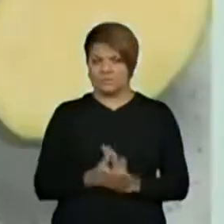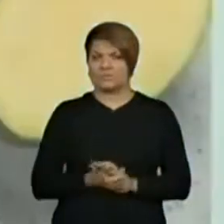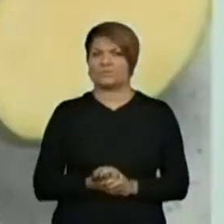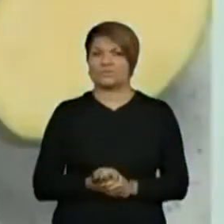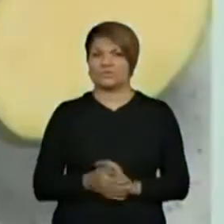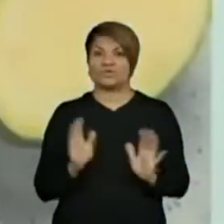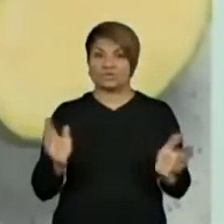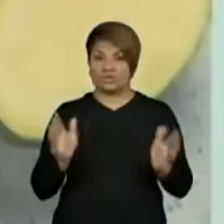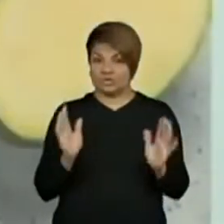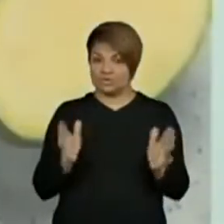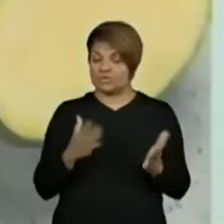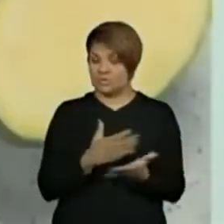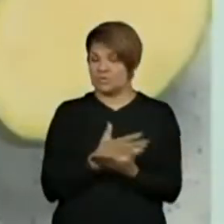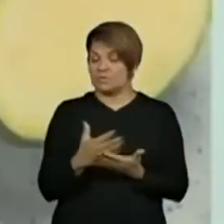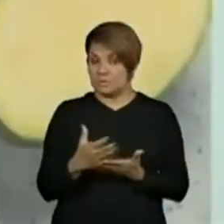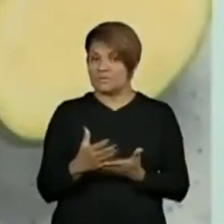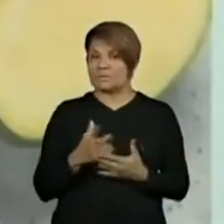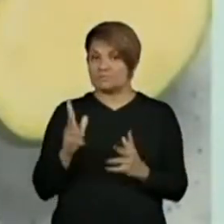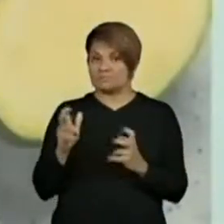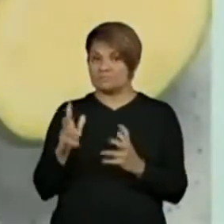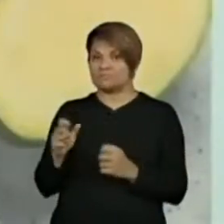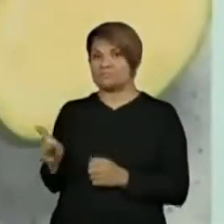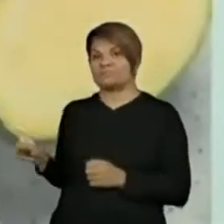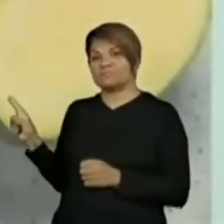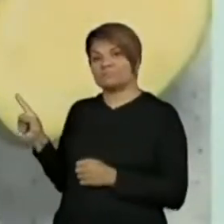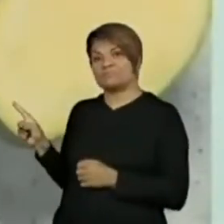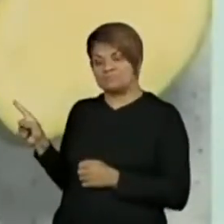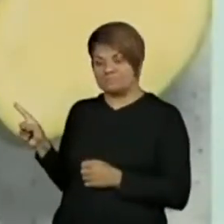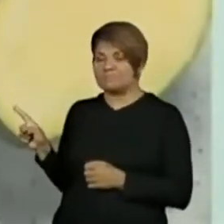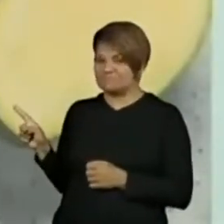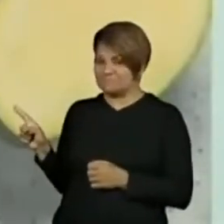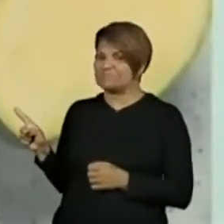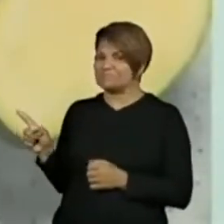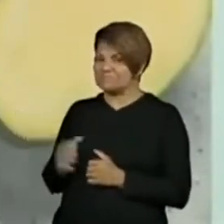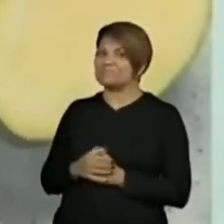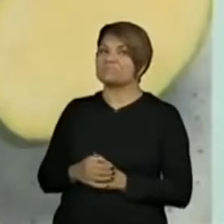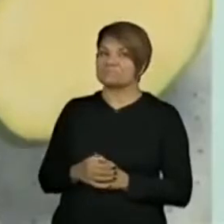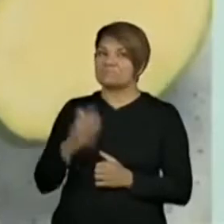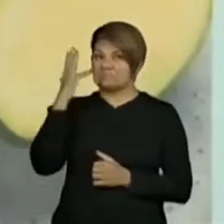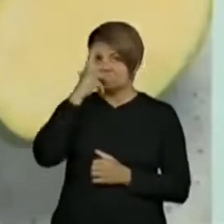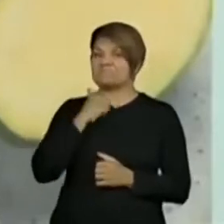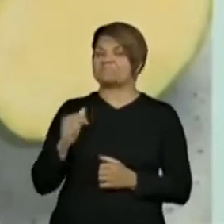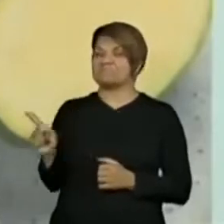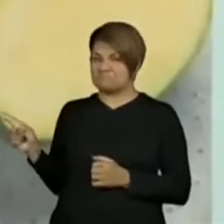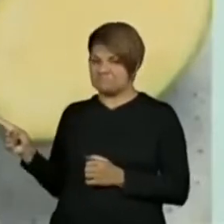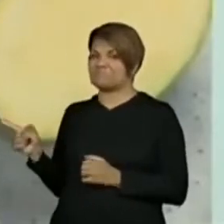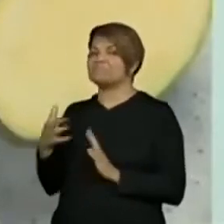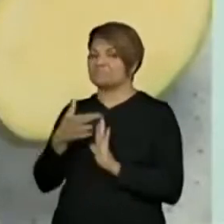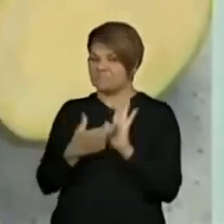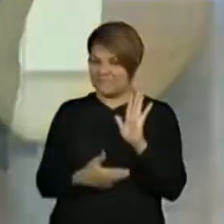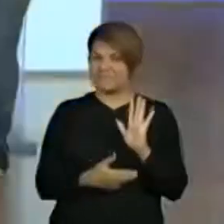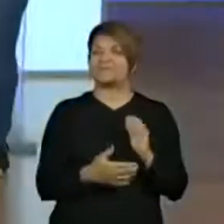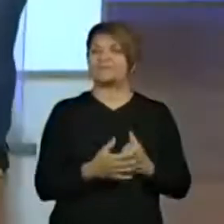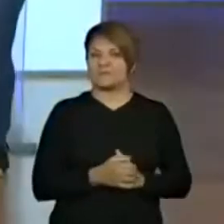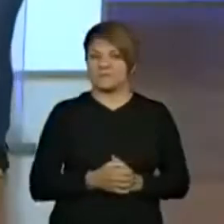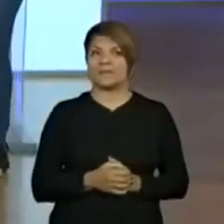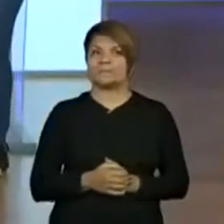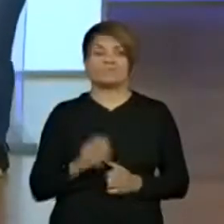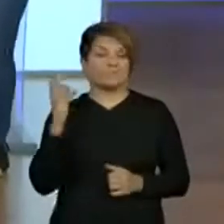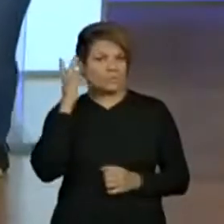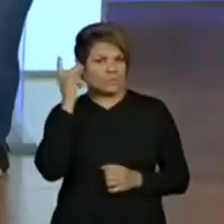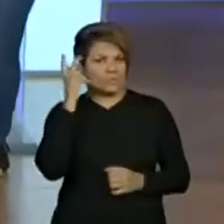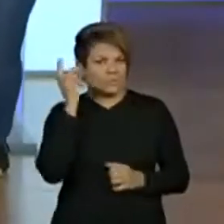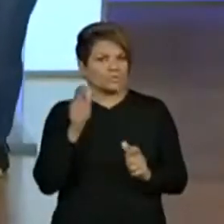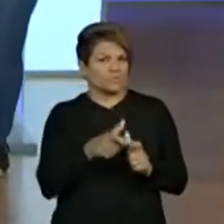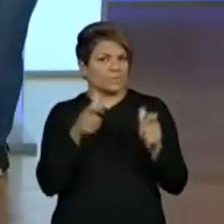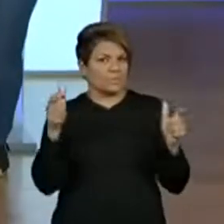olhos. Exatamente. Olha que linda. Nem sempre aparecem imagens. Mas olha que linda. receita, e normalmente, na maioria